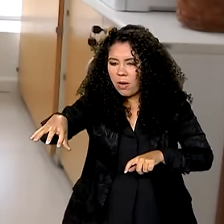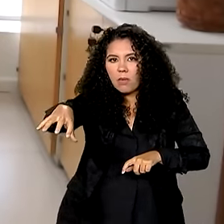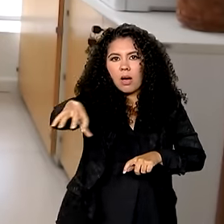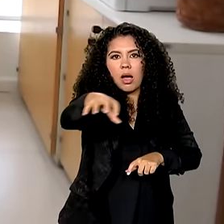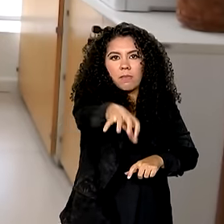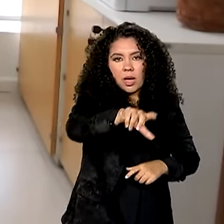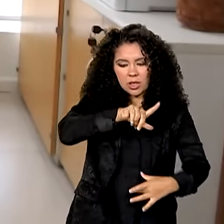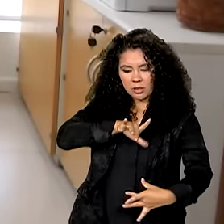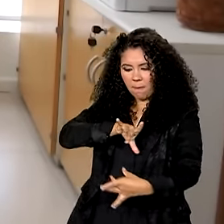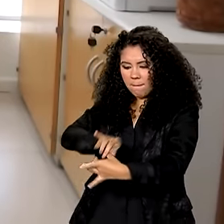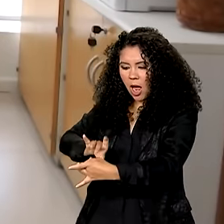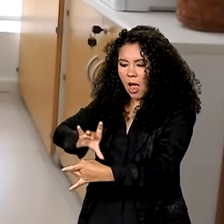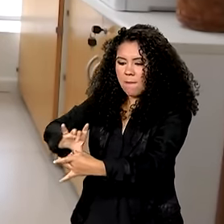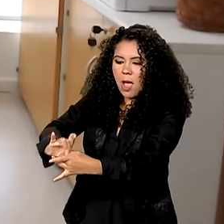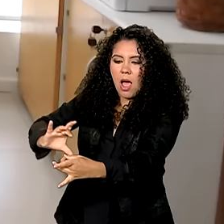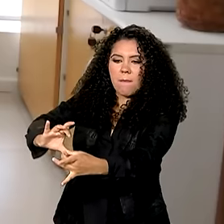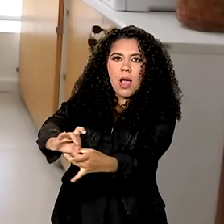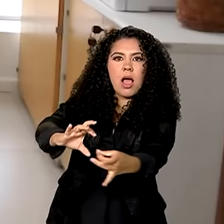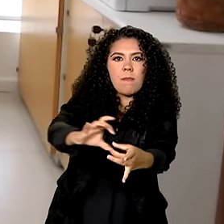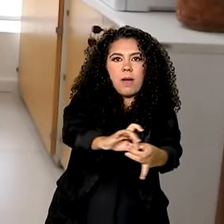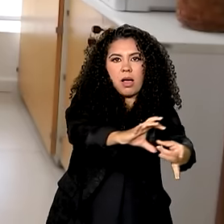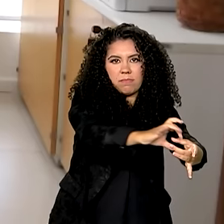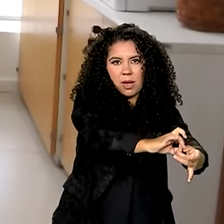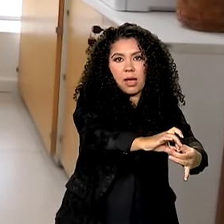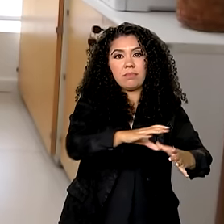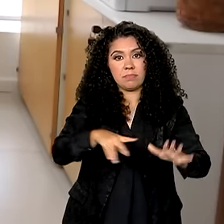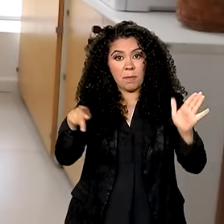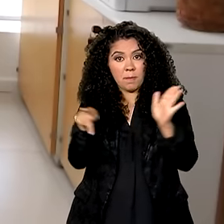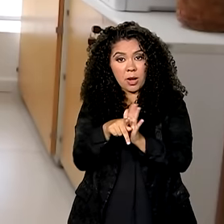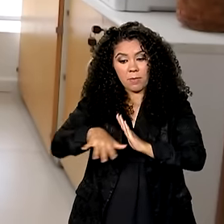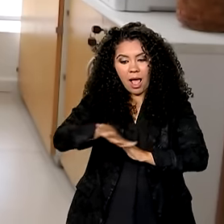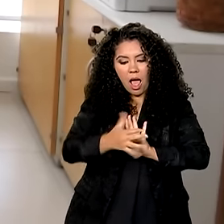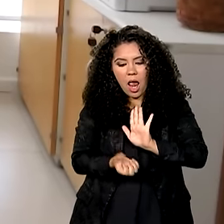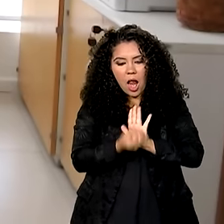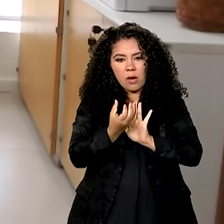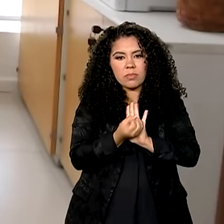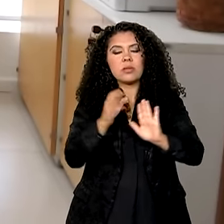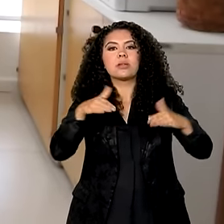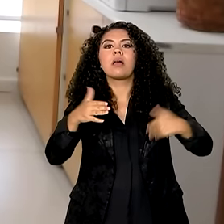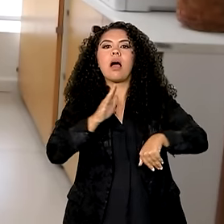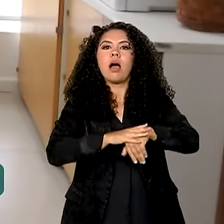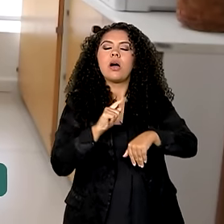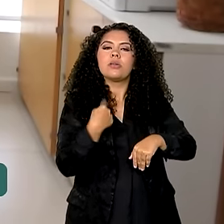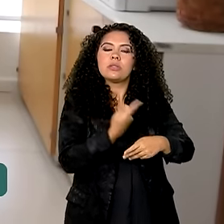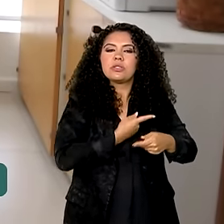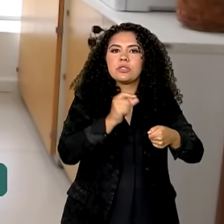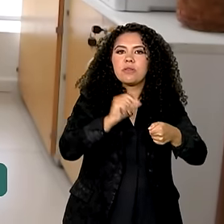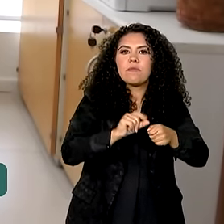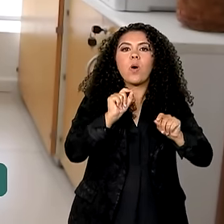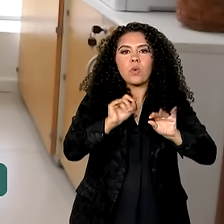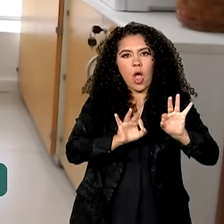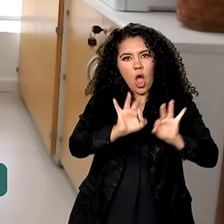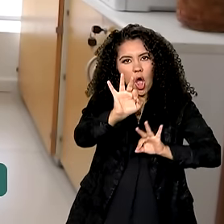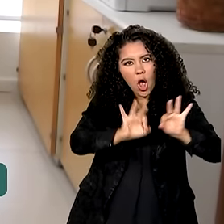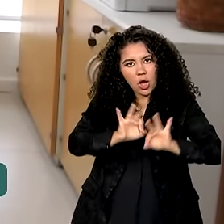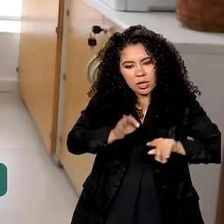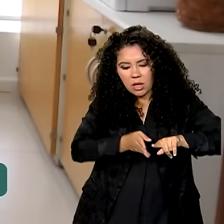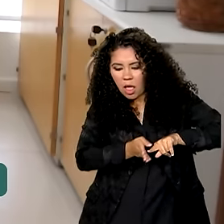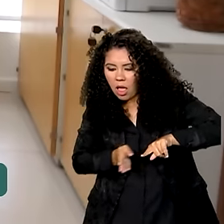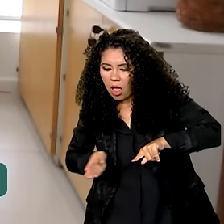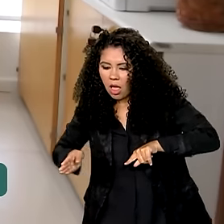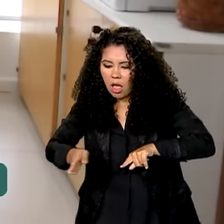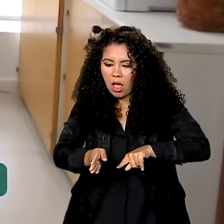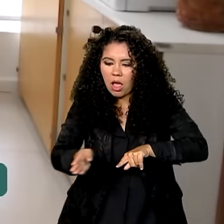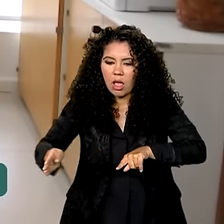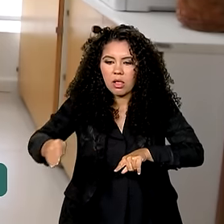são conectados por um setor produtivo. Então, nós desenvolvemos as Rotas a partir de 13